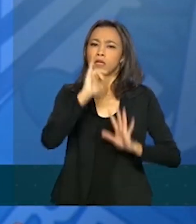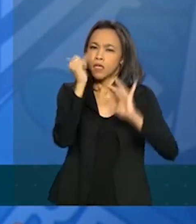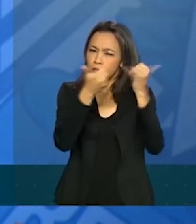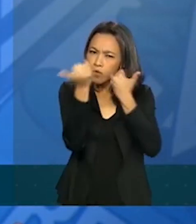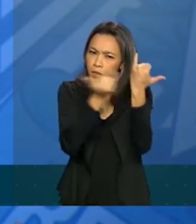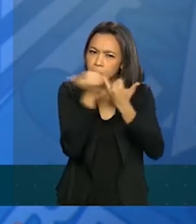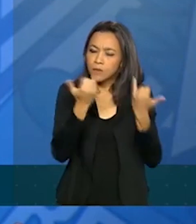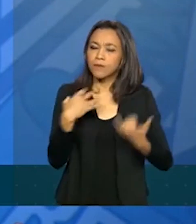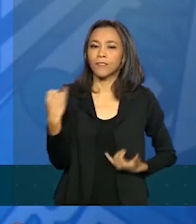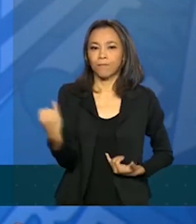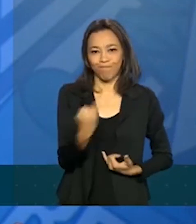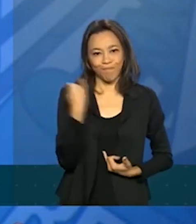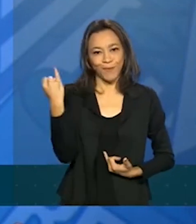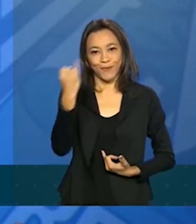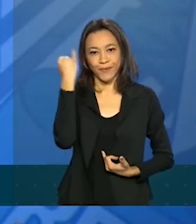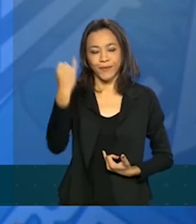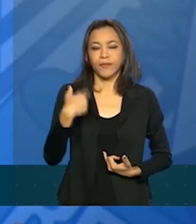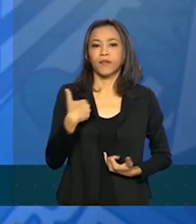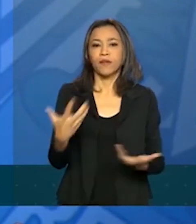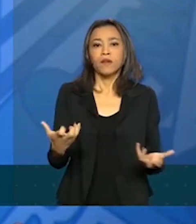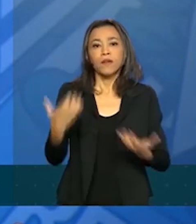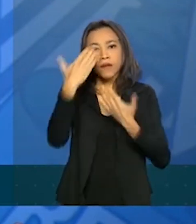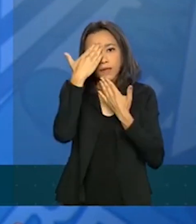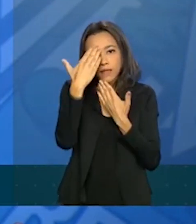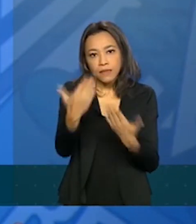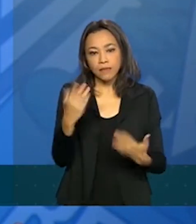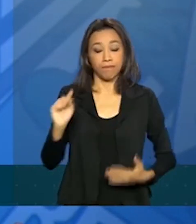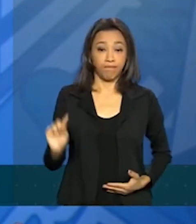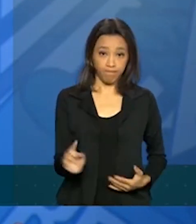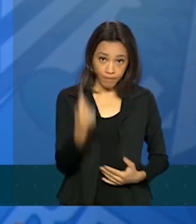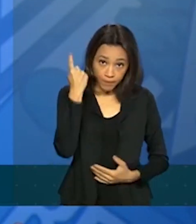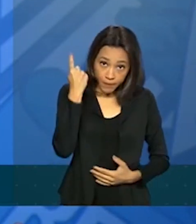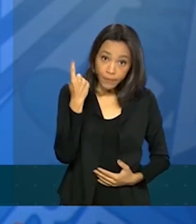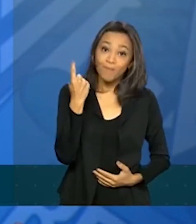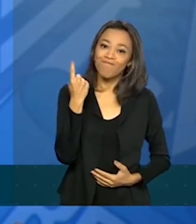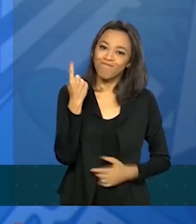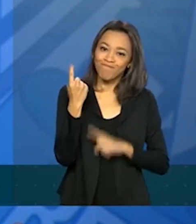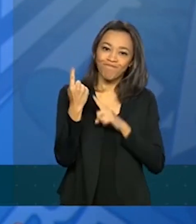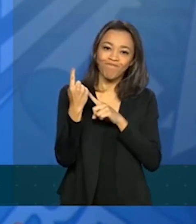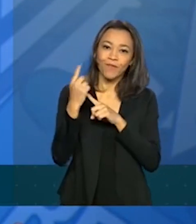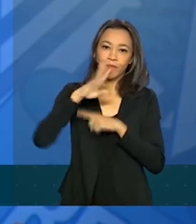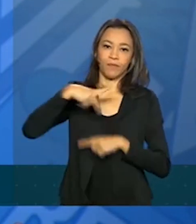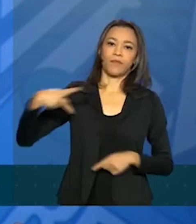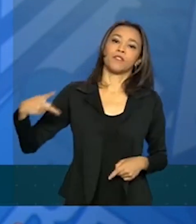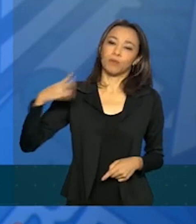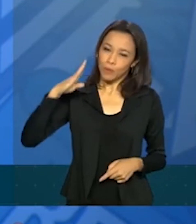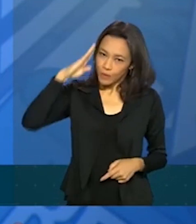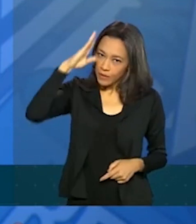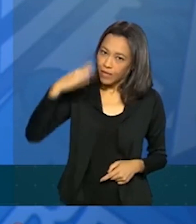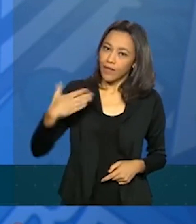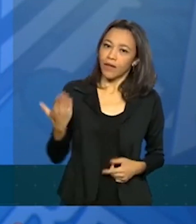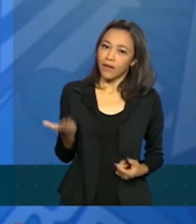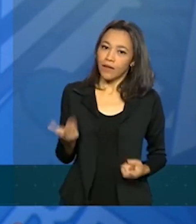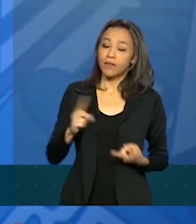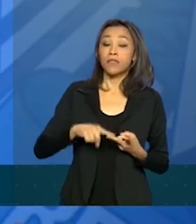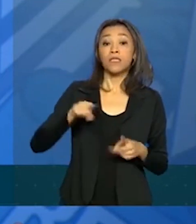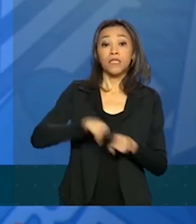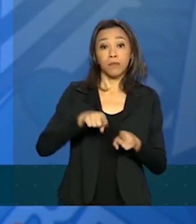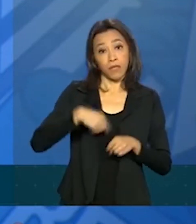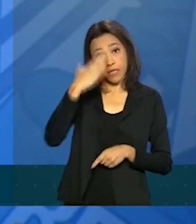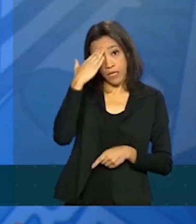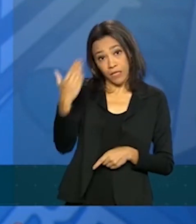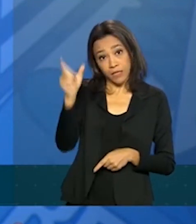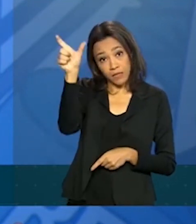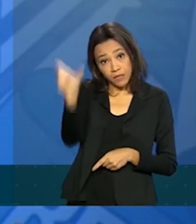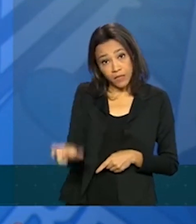O que eu gostaria de agradecer aqui, em primeiro lugar, é o presidente Jair Bolsonaro e o meu chefe, o ministro Paulo Guedes,